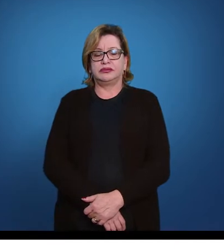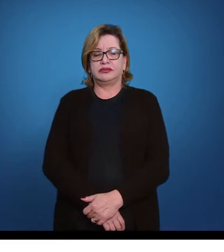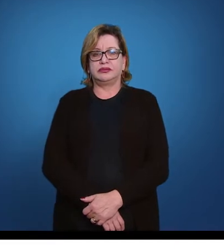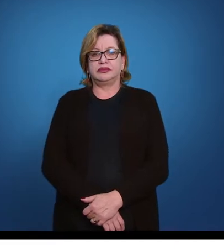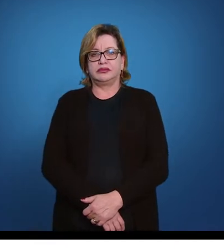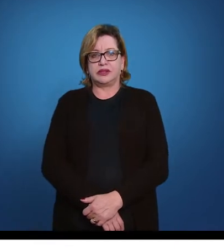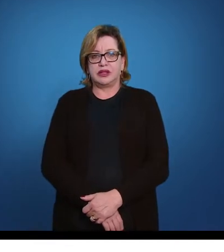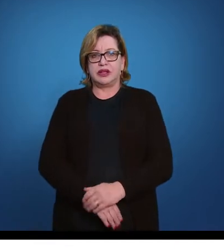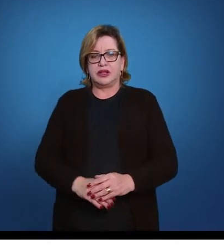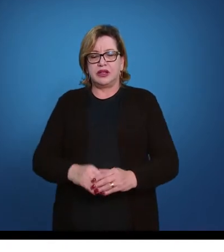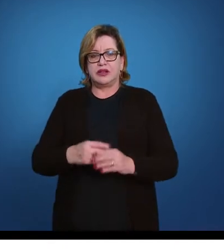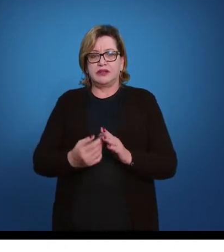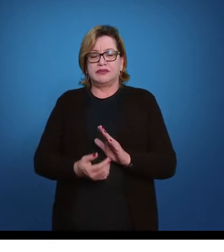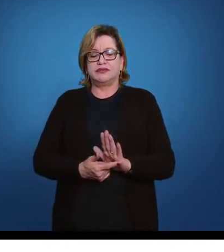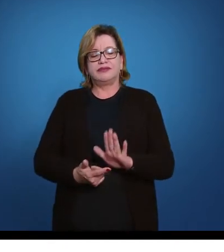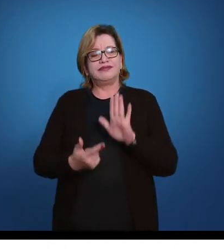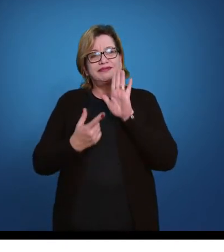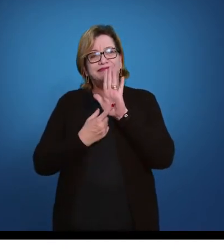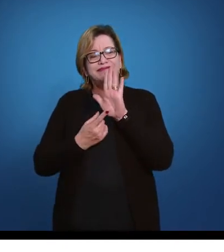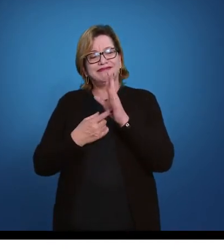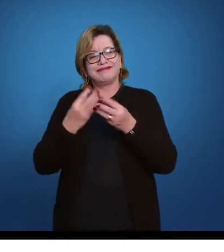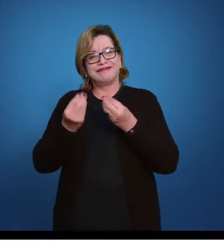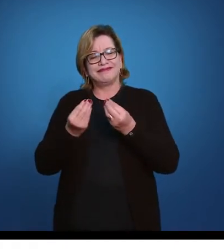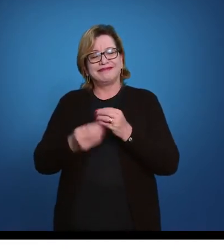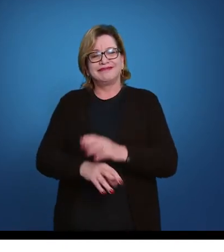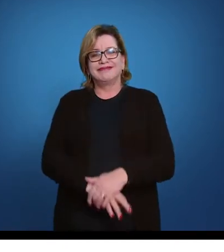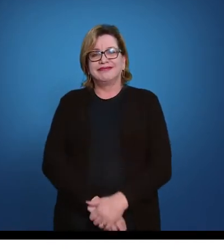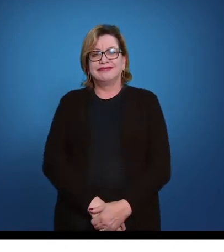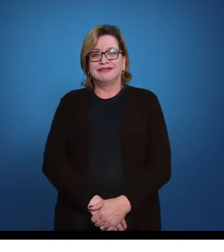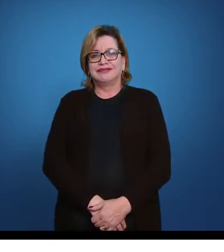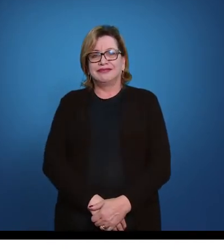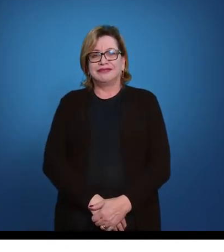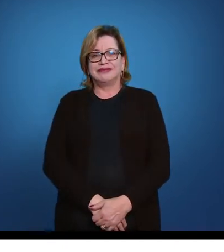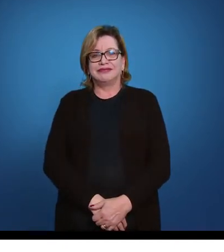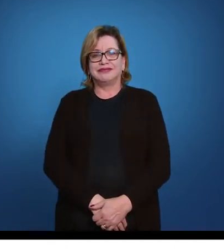Mais para cima. Mais para cima.